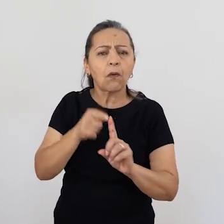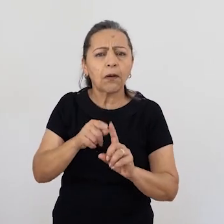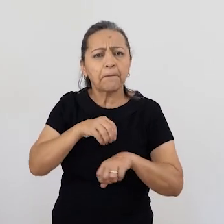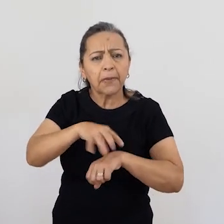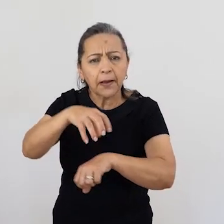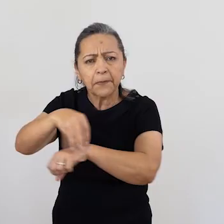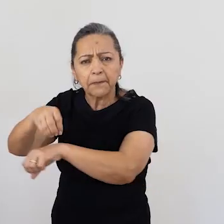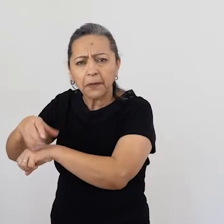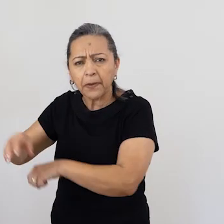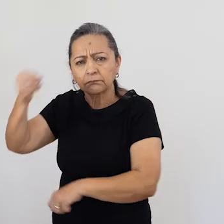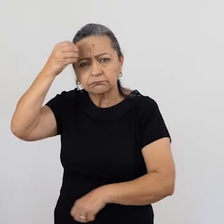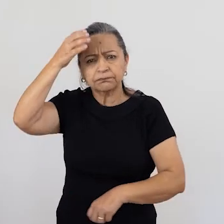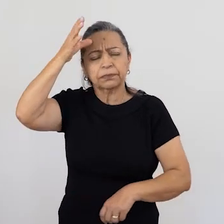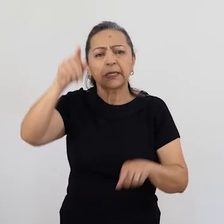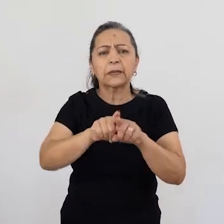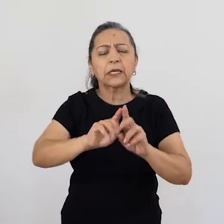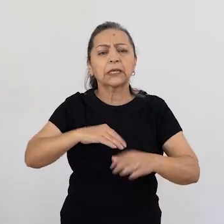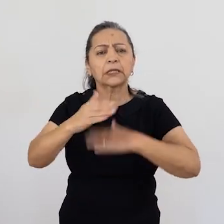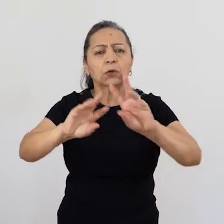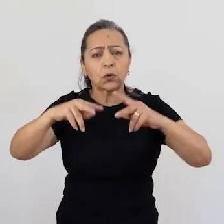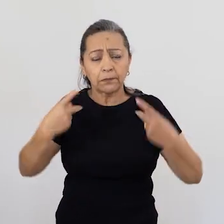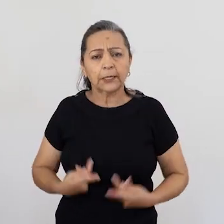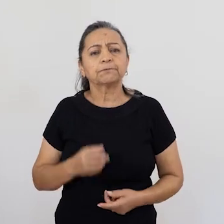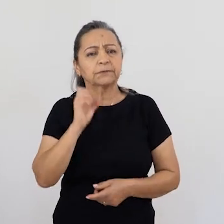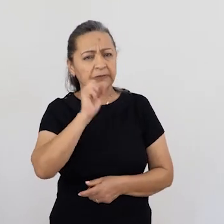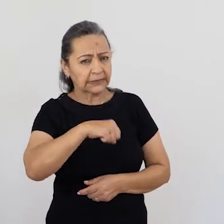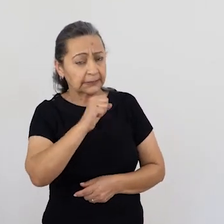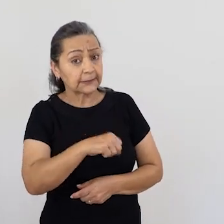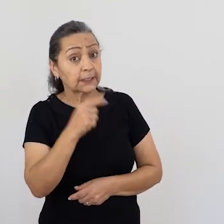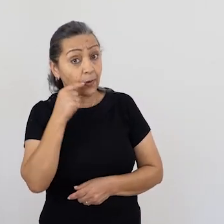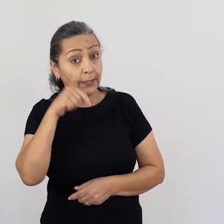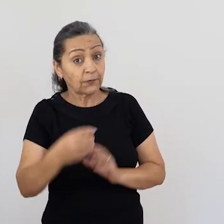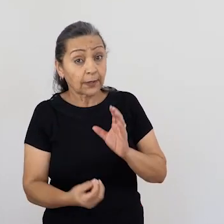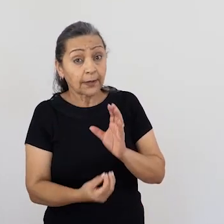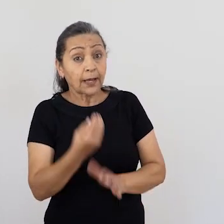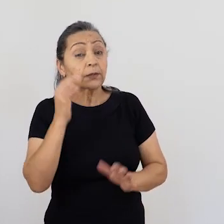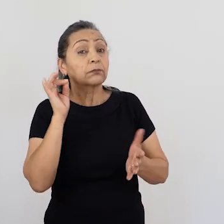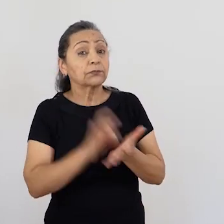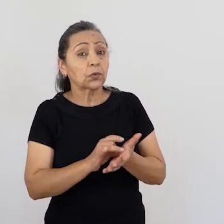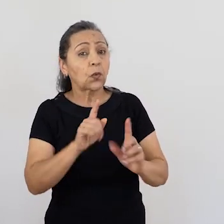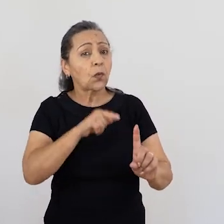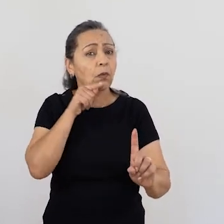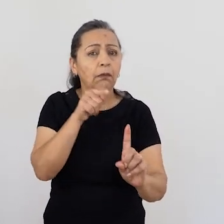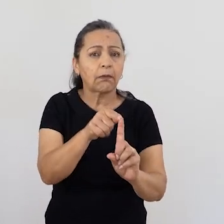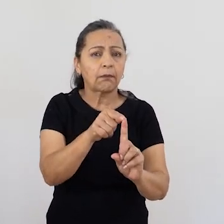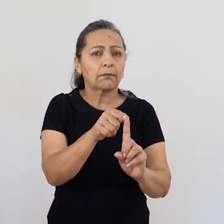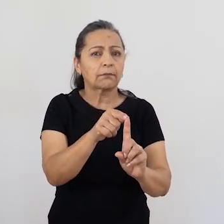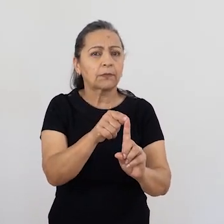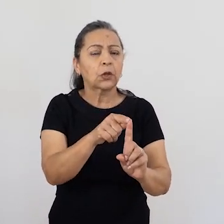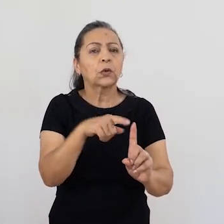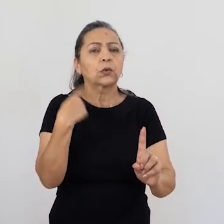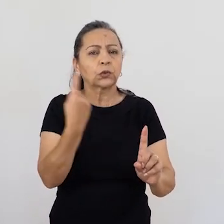desenvolvimento humano. Sim. Mônica, a Unipaz, ela foi criada justamente com esse propósito. O nosso